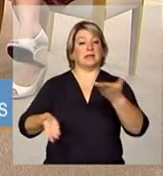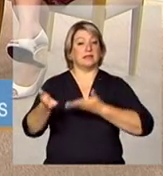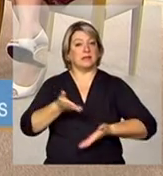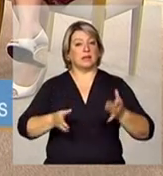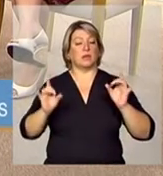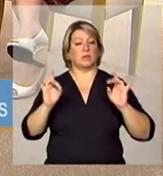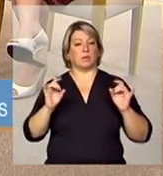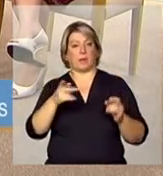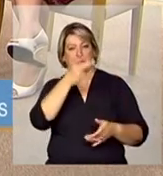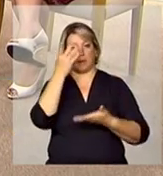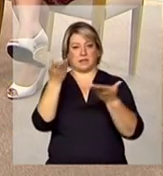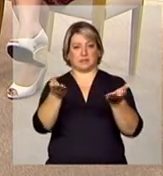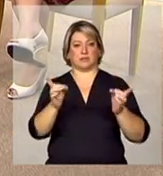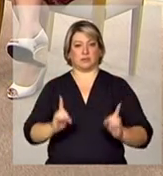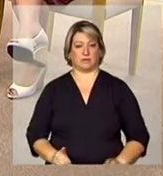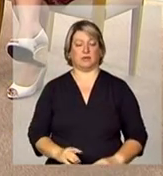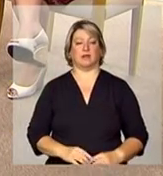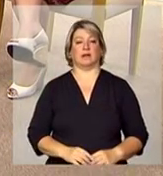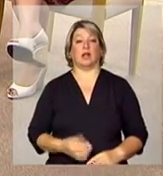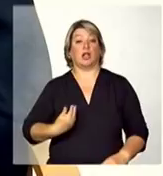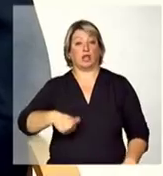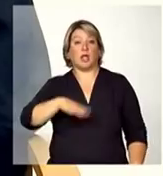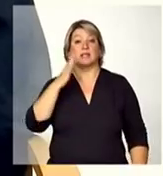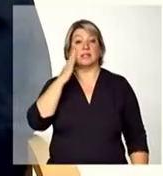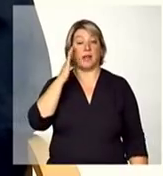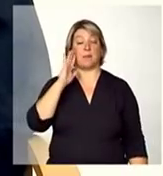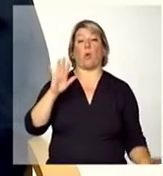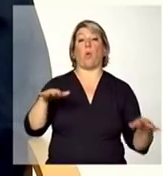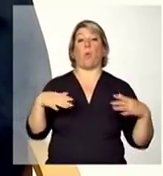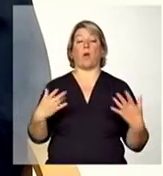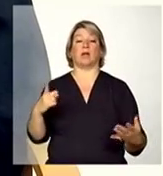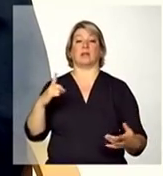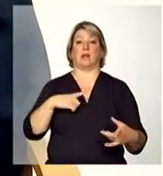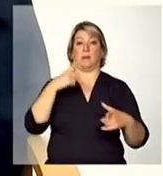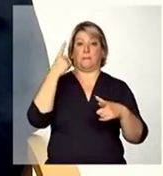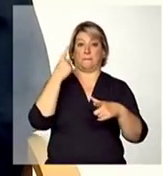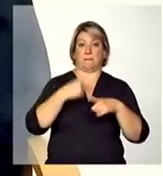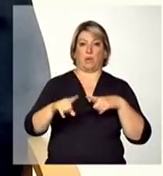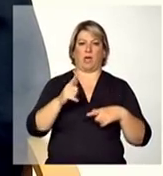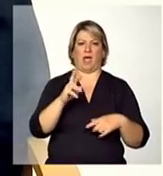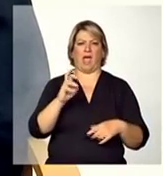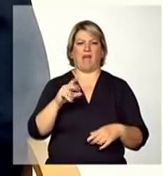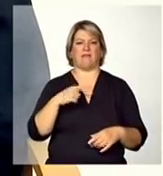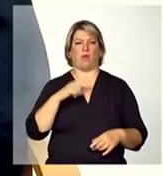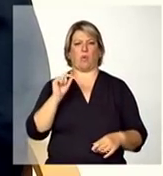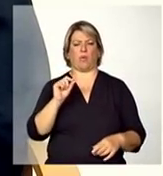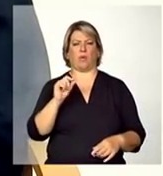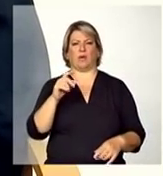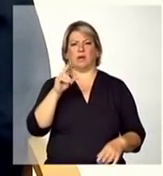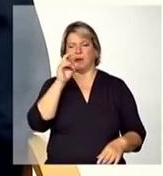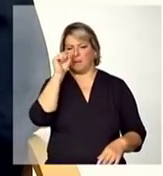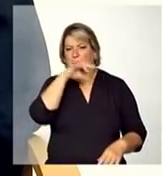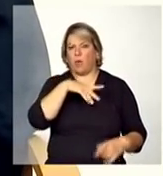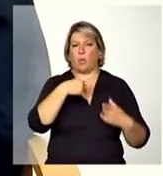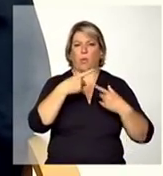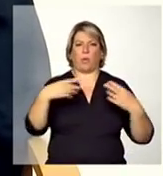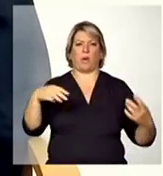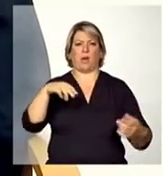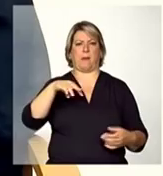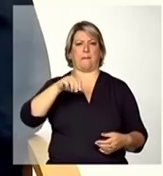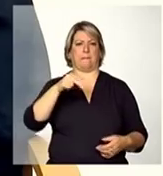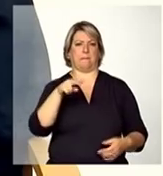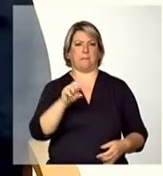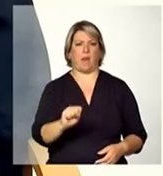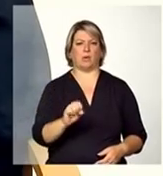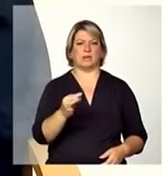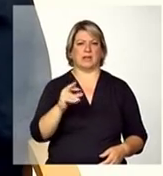pessoas. Nós sabemos que quando há uma situação mais grave mesmo de maus tratos, como é esse caso, a polícia deve